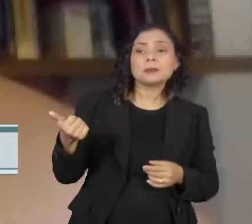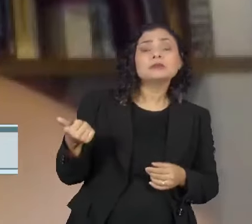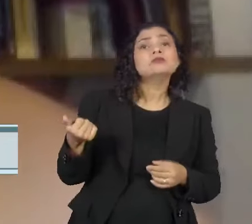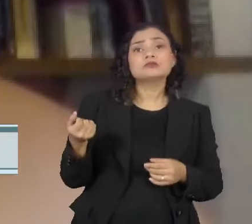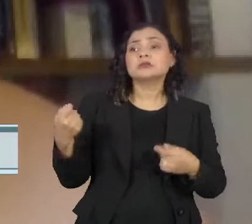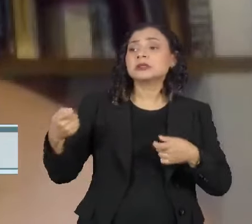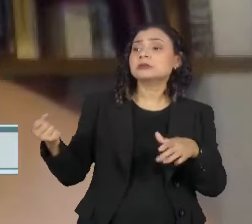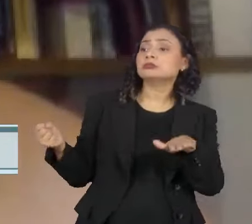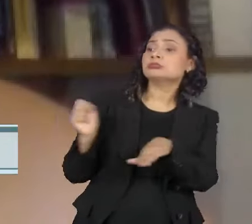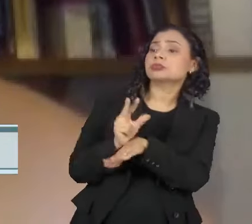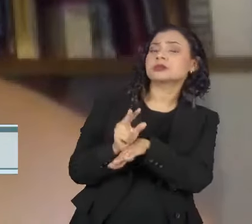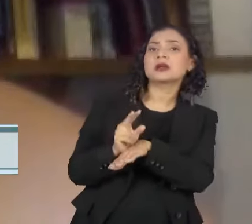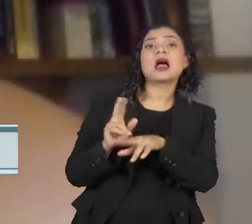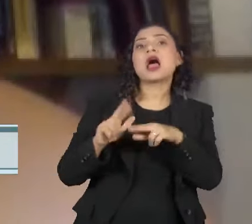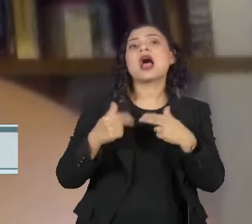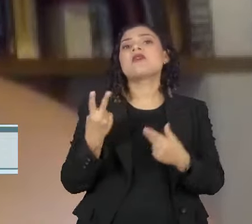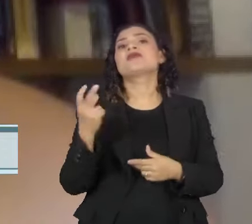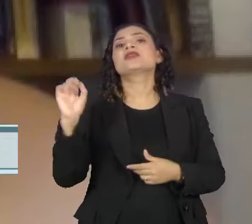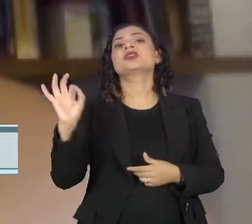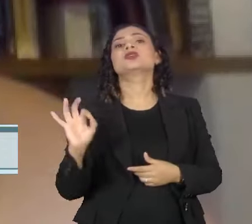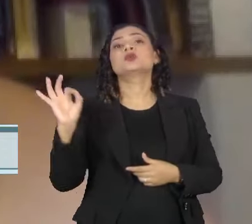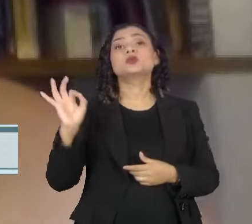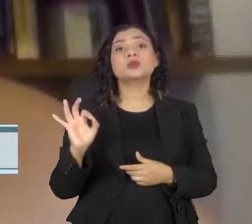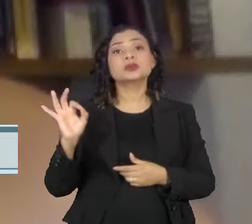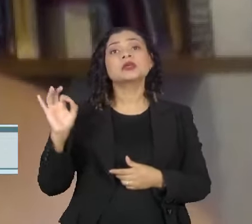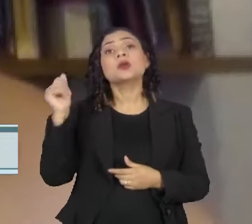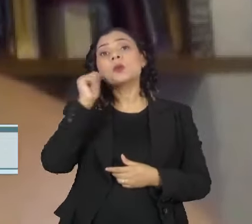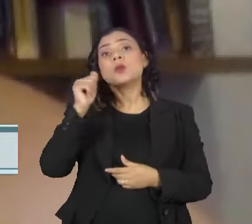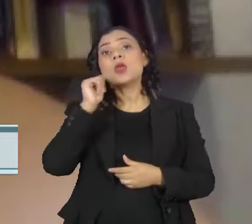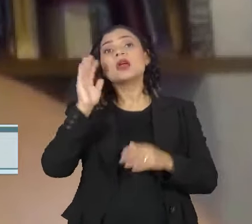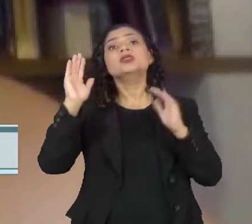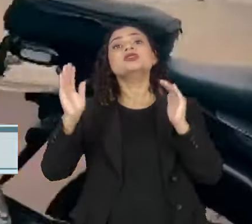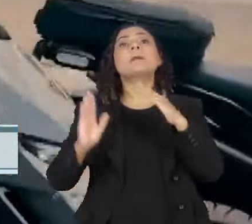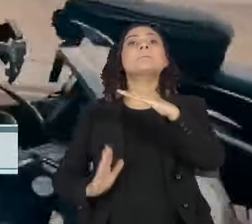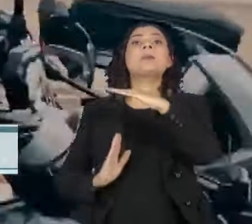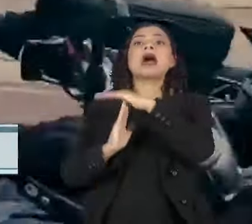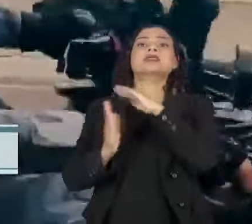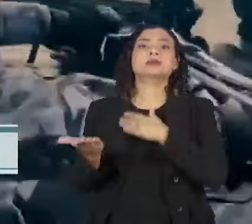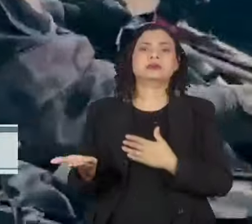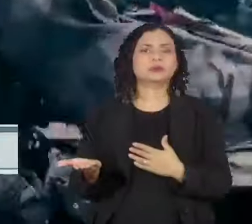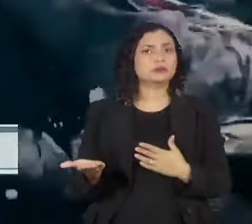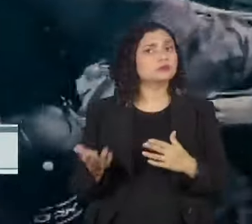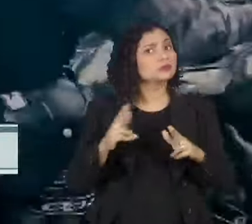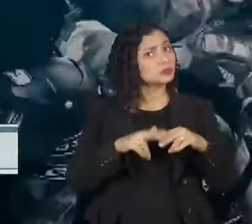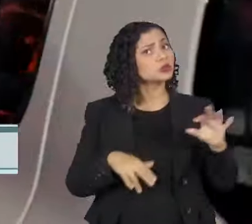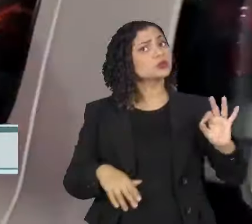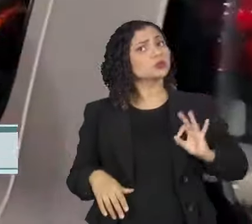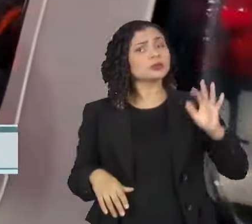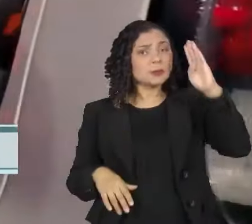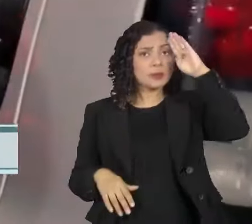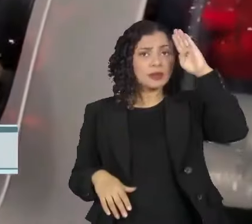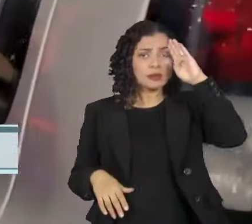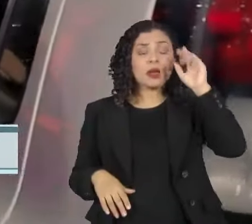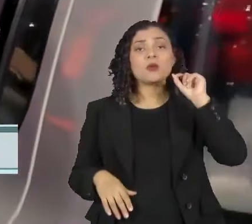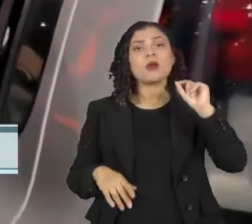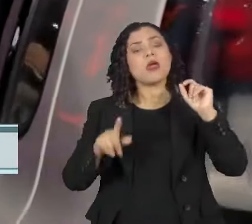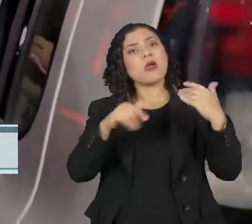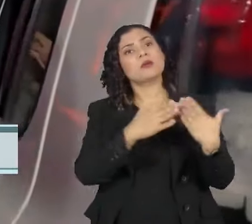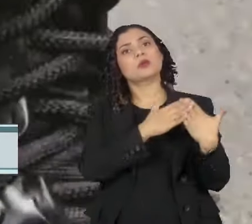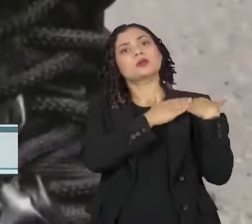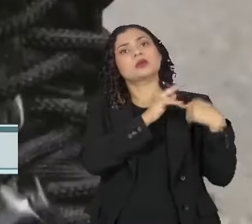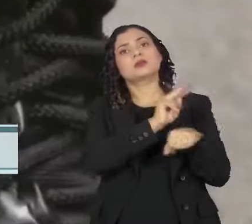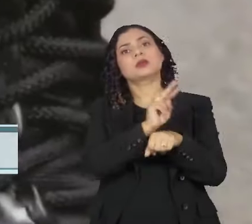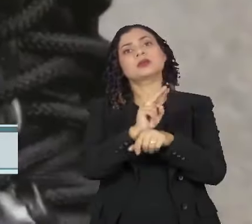devem ingressar, eles usam como 20% das mulheres, no máximo, devem entrar. A Polícia Militar é responsável pela proteção dos